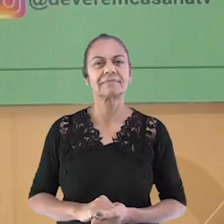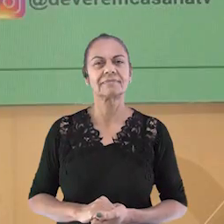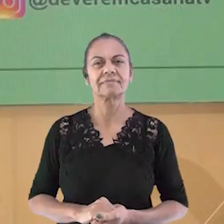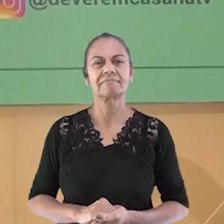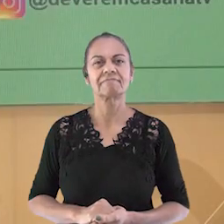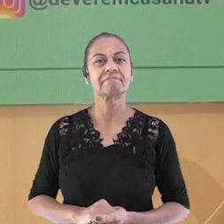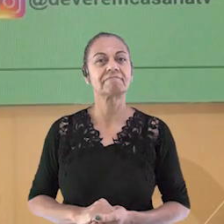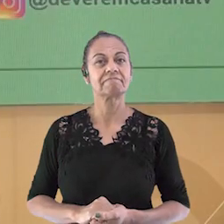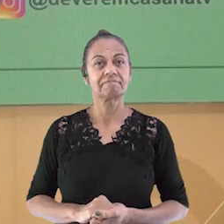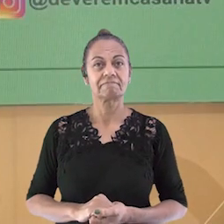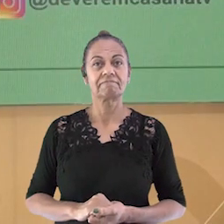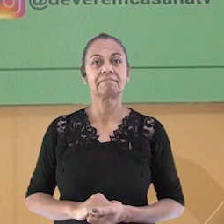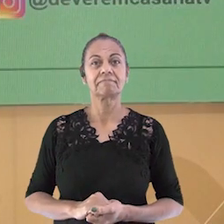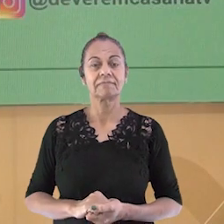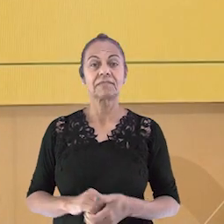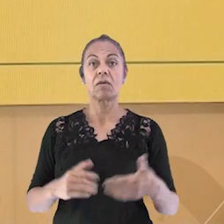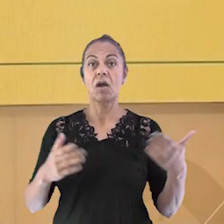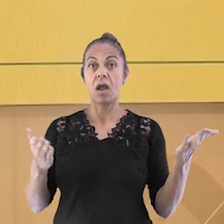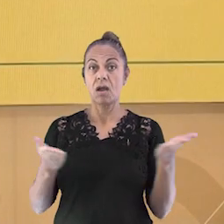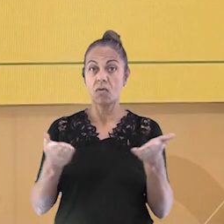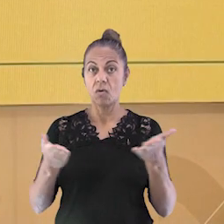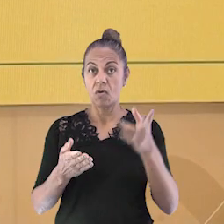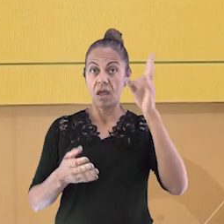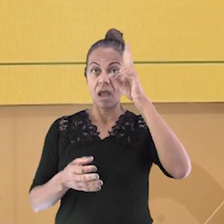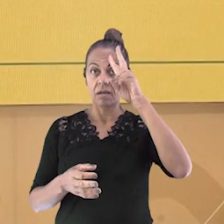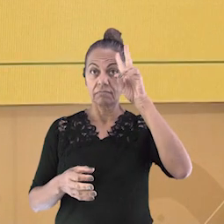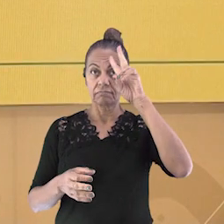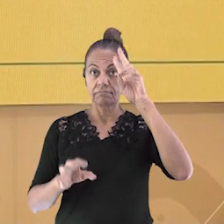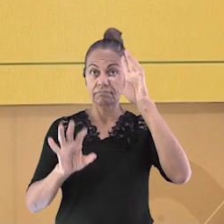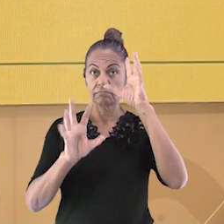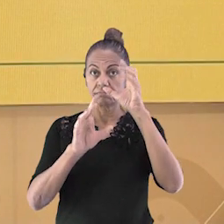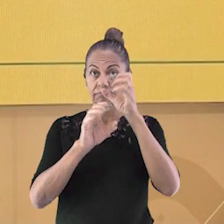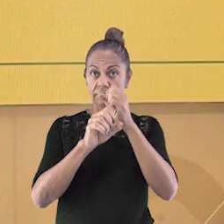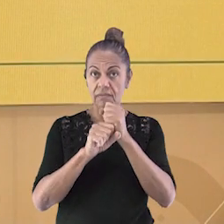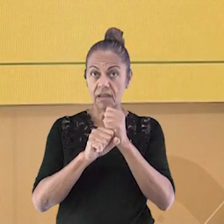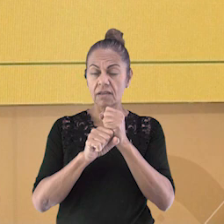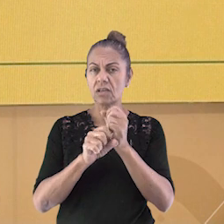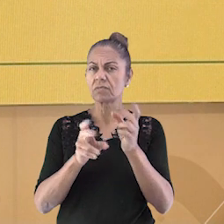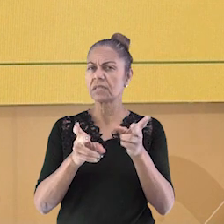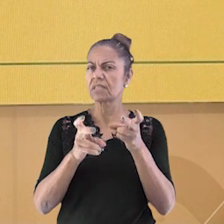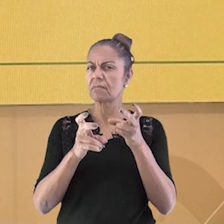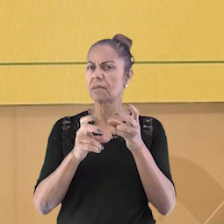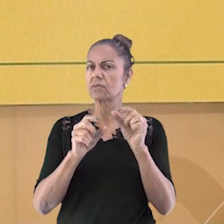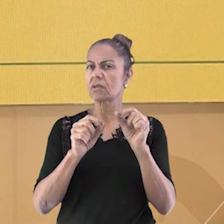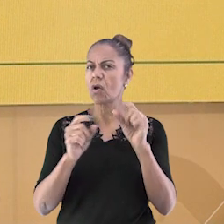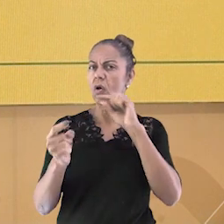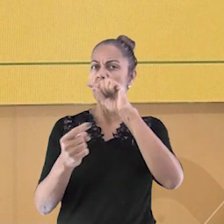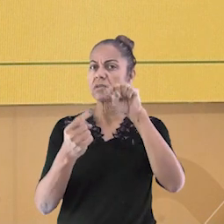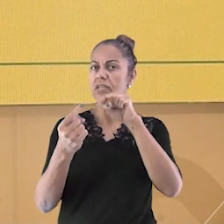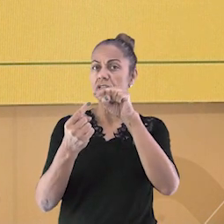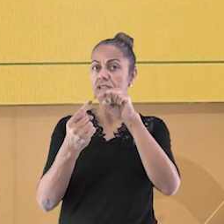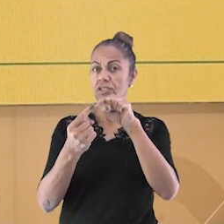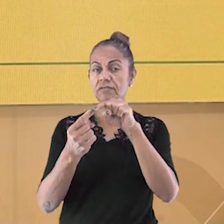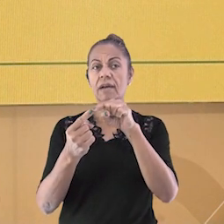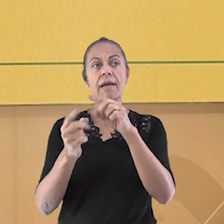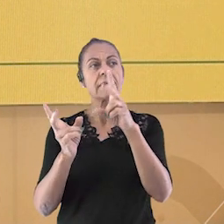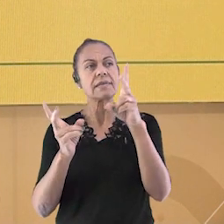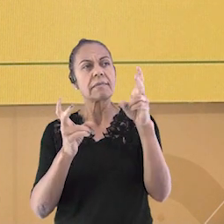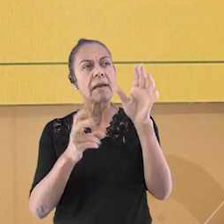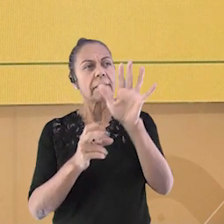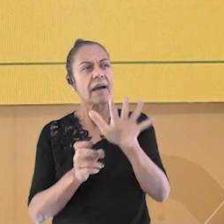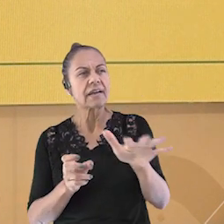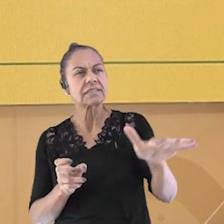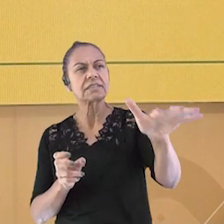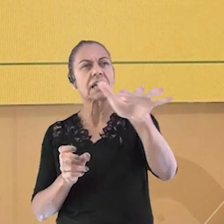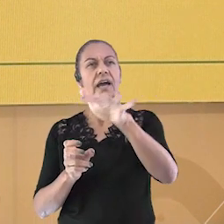Dessa forma, vamos fazer uma revisão do que aprendemos hoje. Visto que o objetivo da aula é perceber por meio de paisagens das cidades